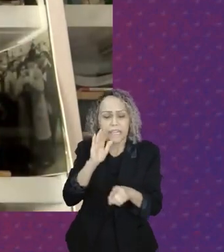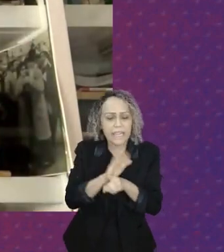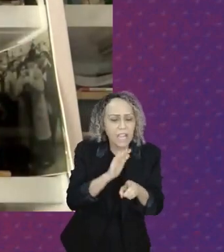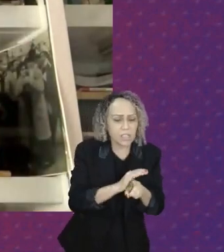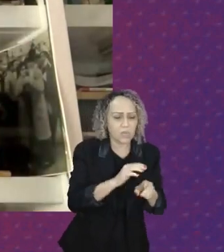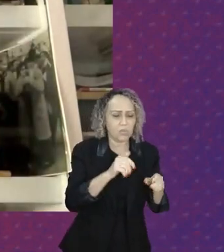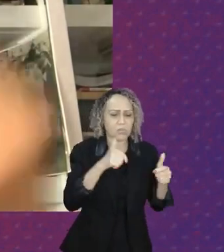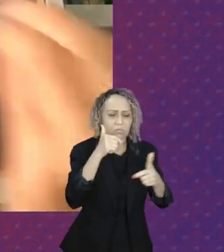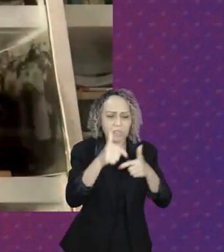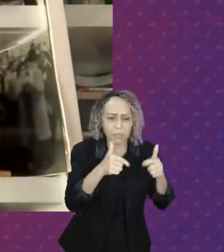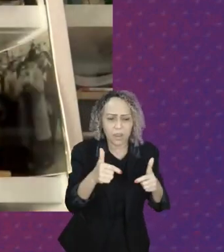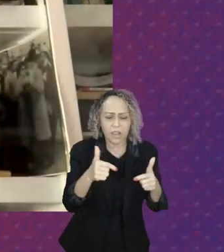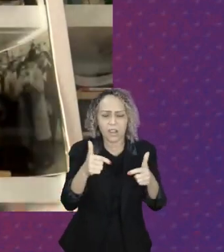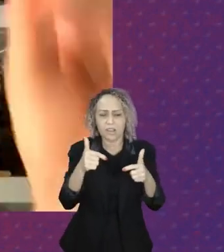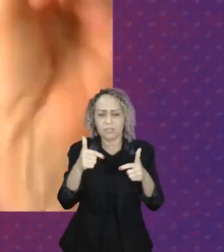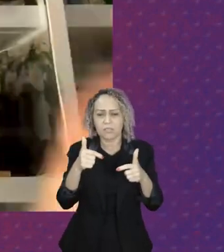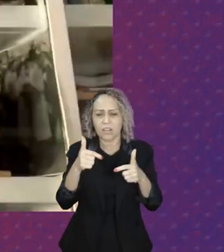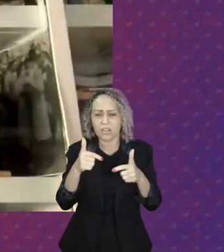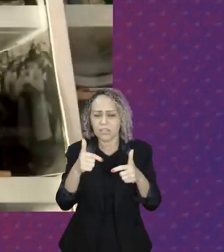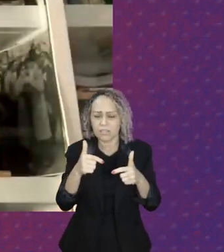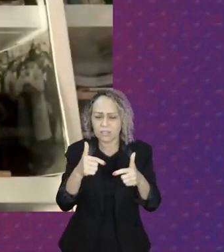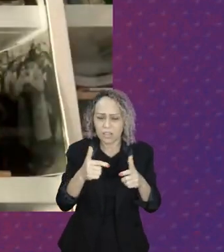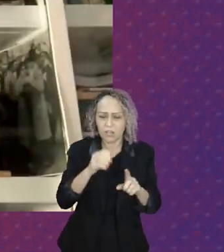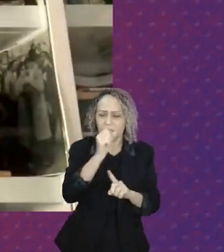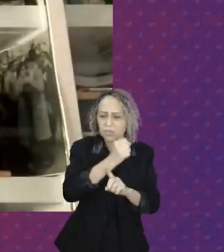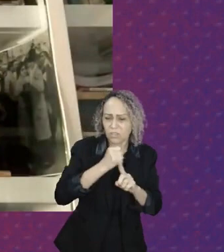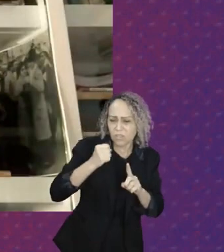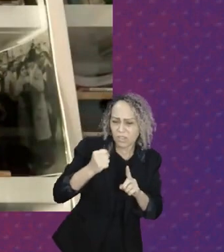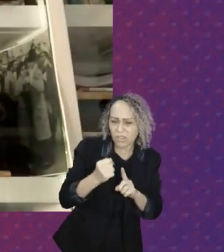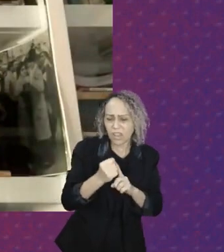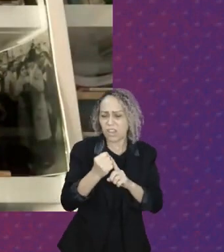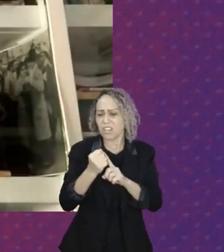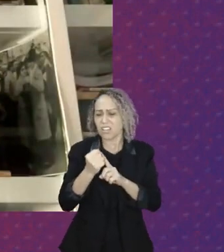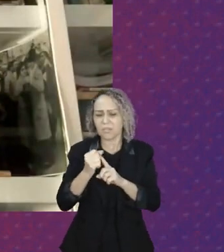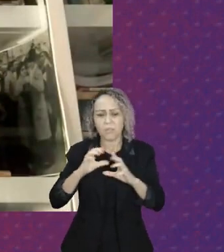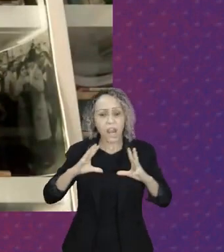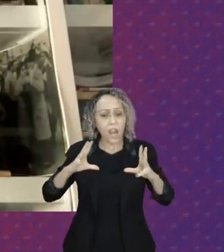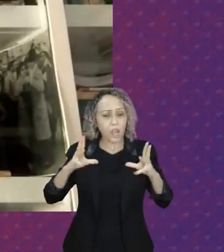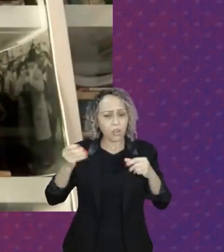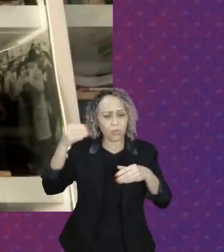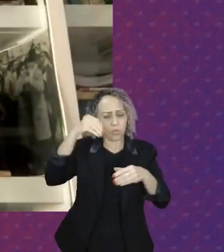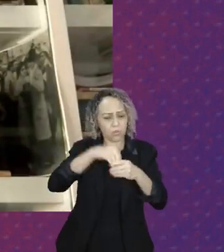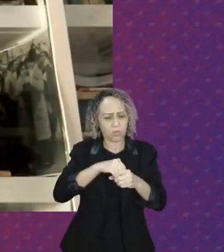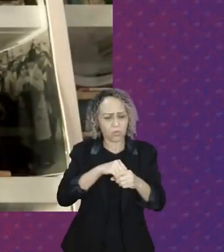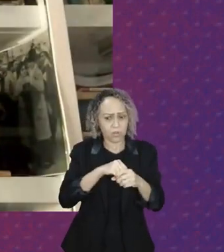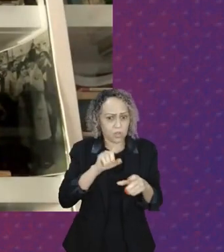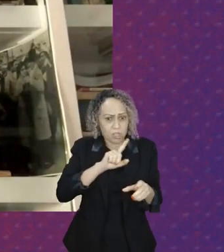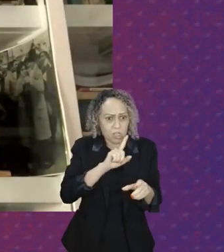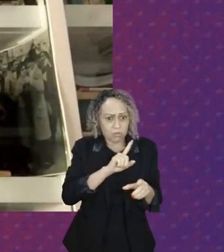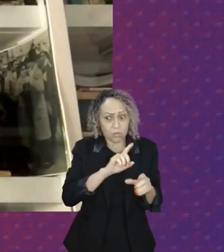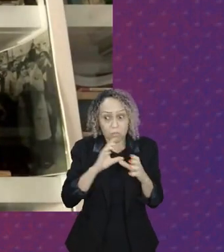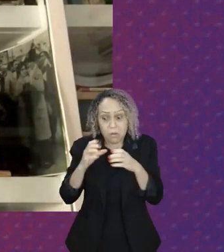cultural para todos, não só para uma minoria. Outra coisa é esse empreendedorismo